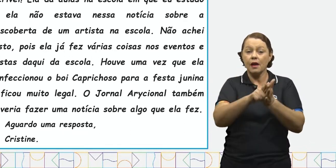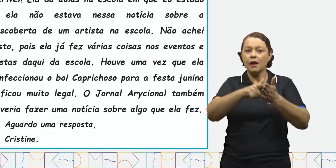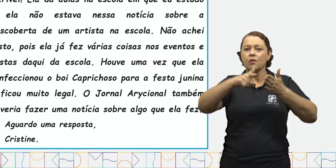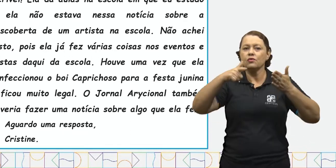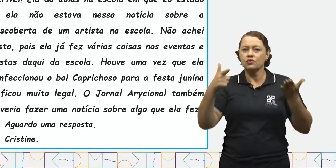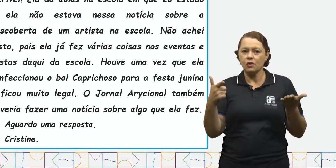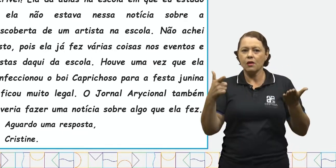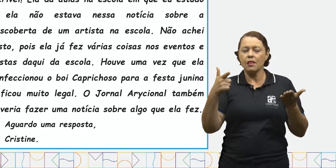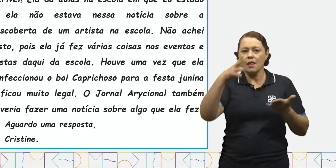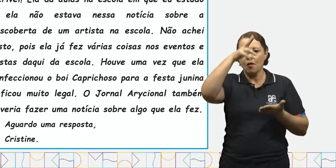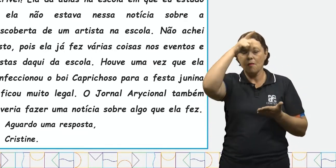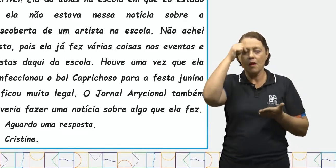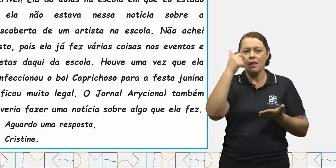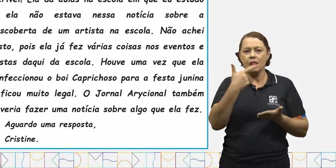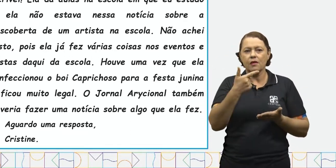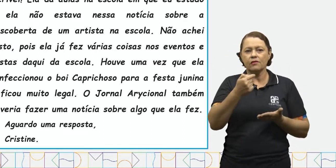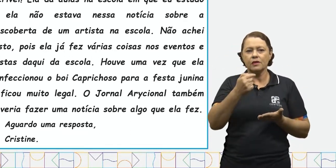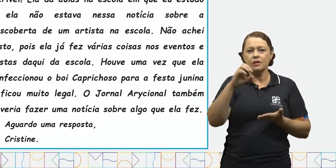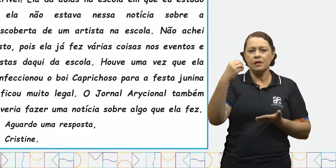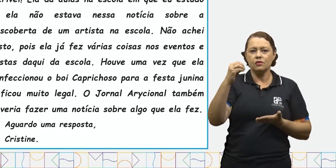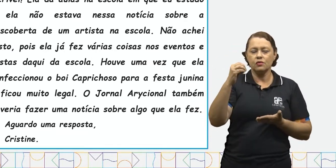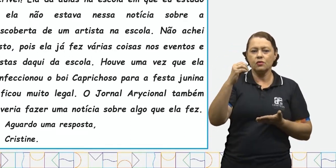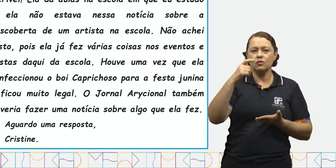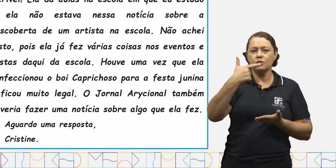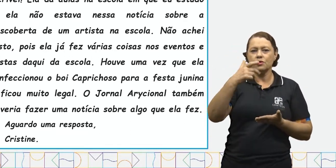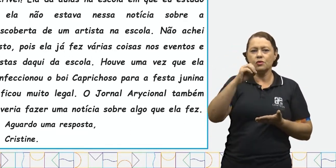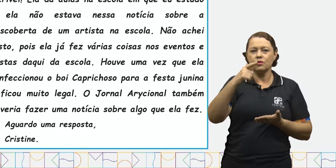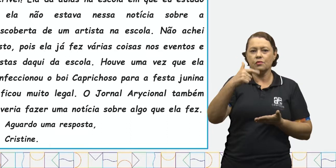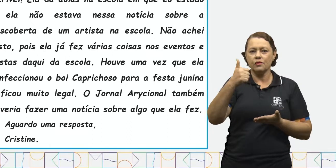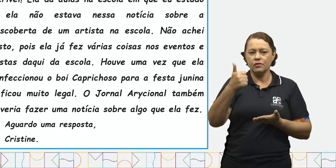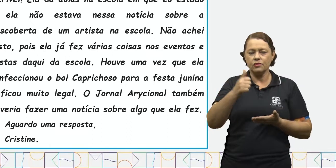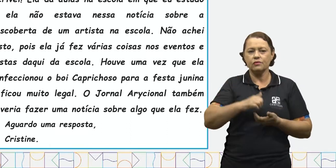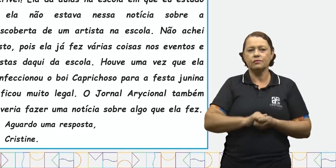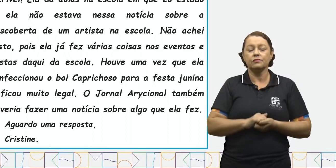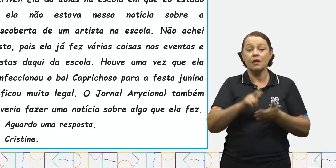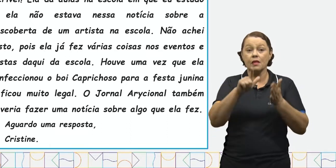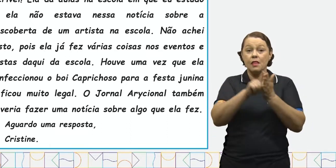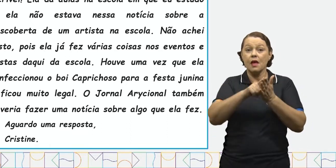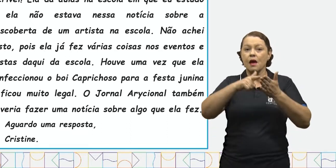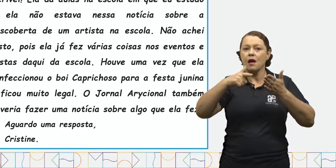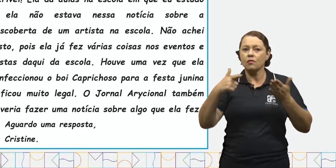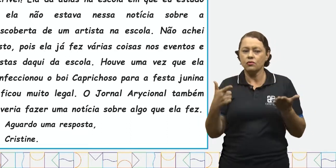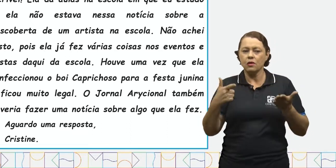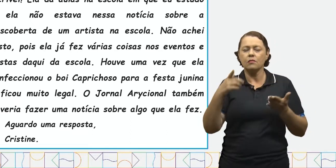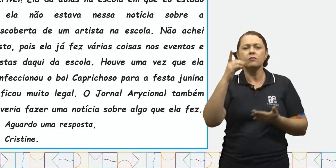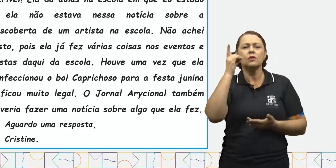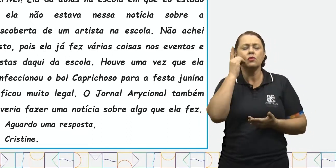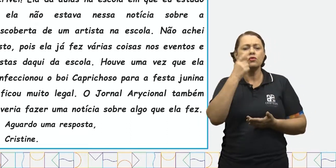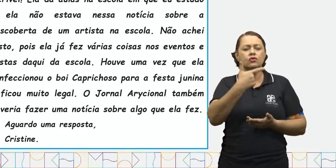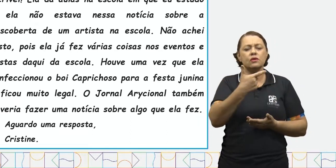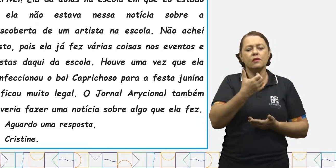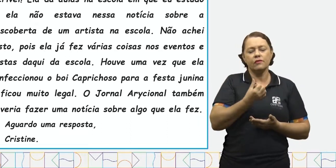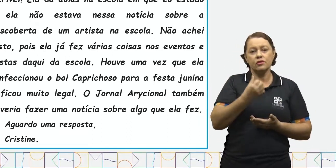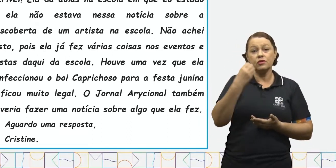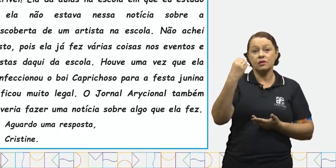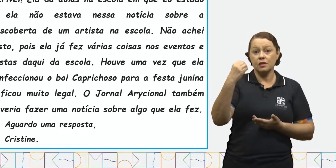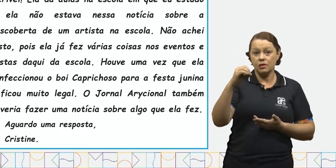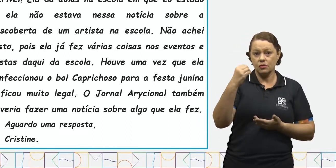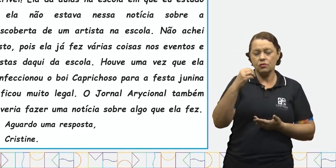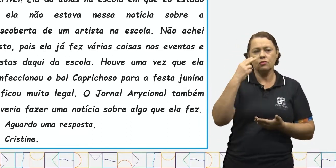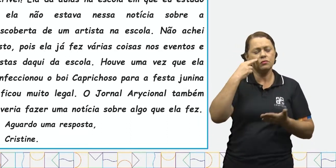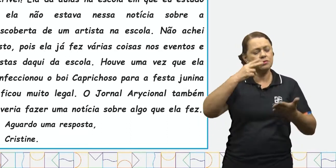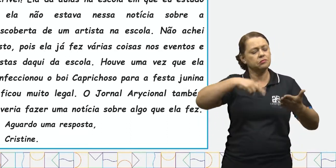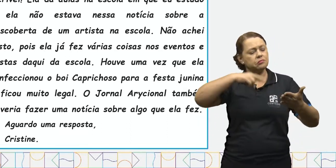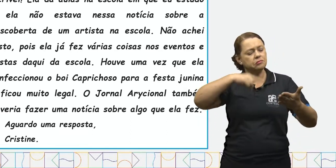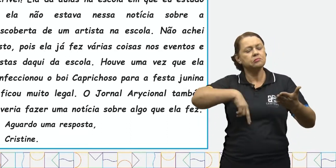27 de outubro de 2021. Ao Jornal Adicional. No dia 26 de outubro, li no